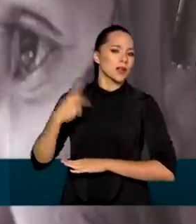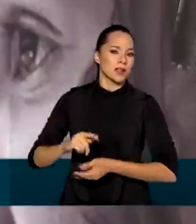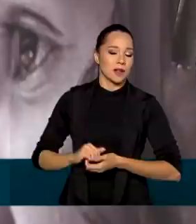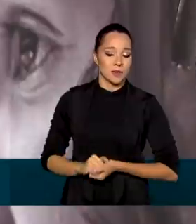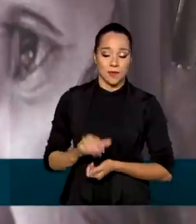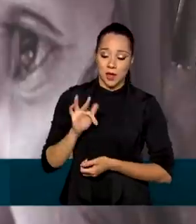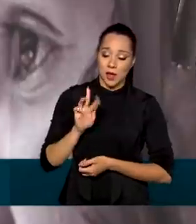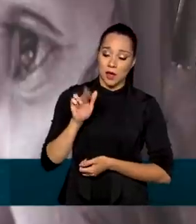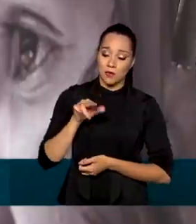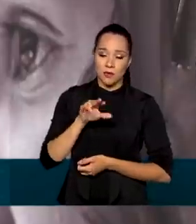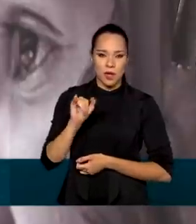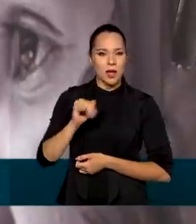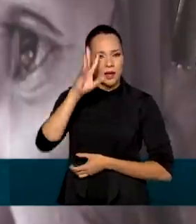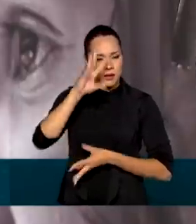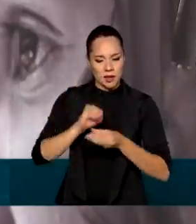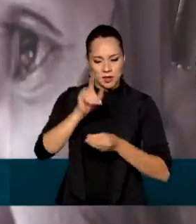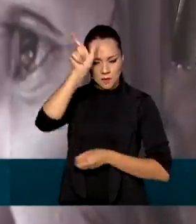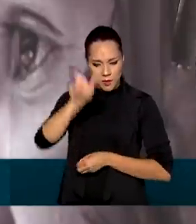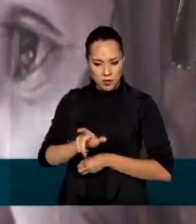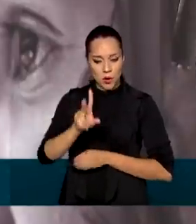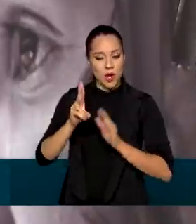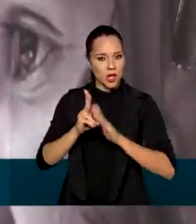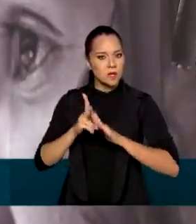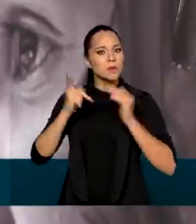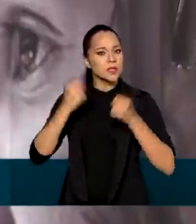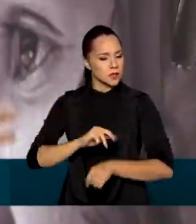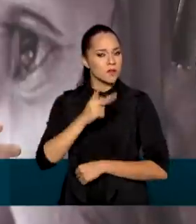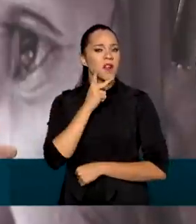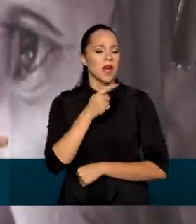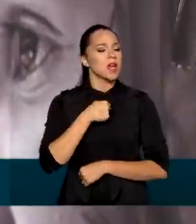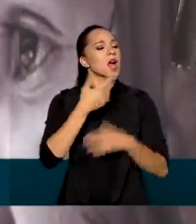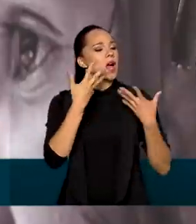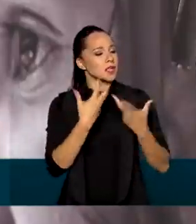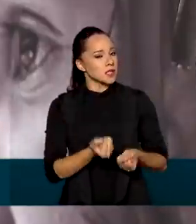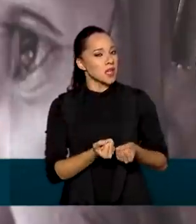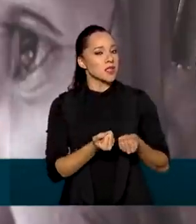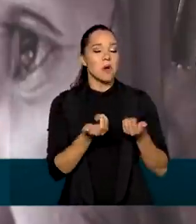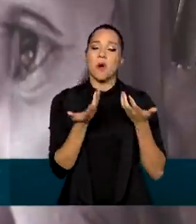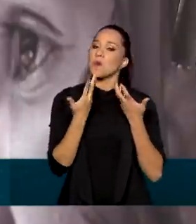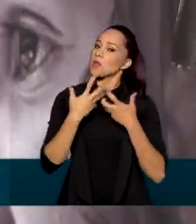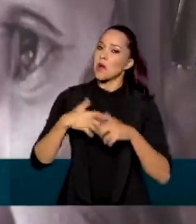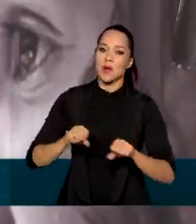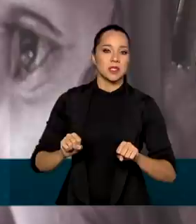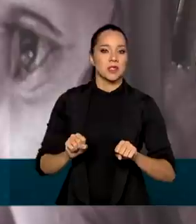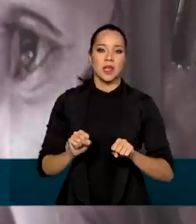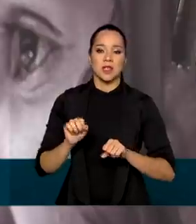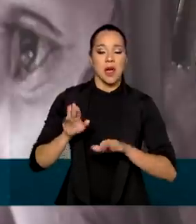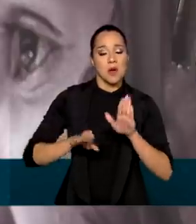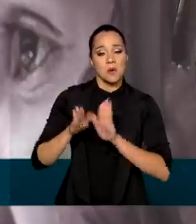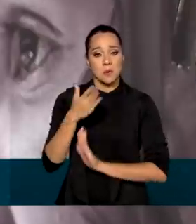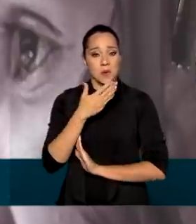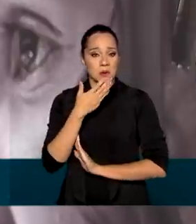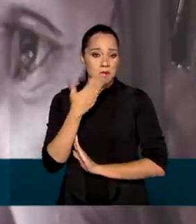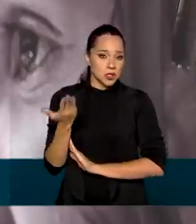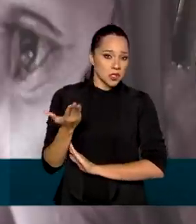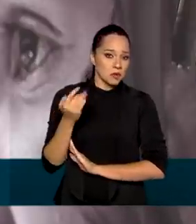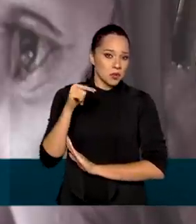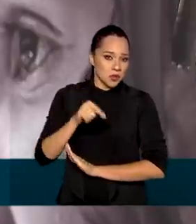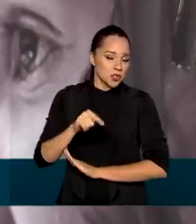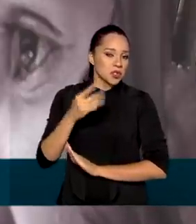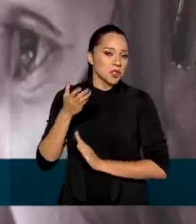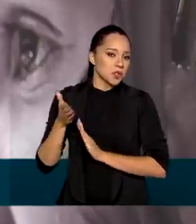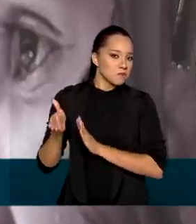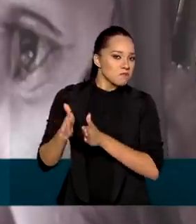A FUNAI entende que o indígena é que tem que dizer se aceita ou não determinada forma de se